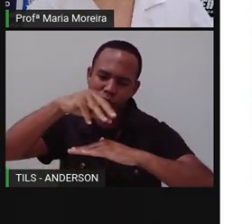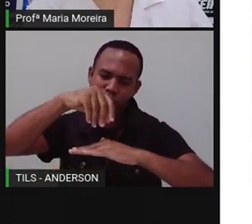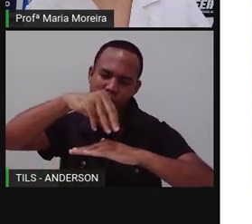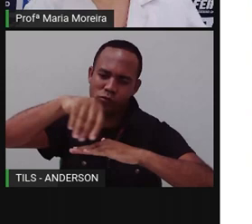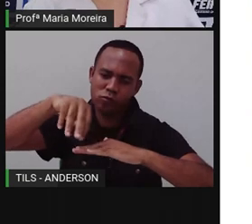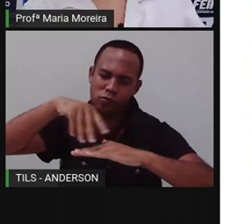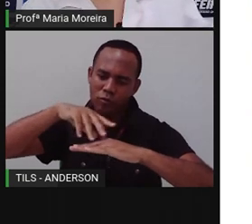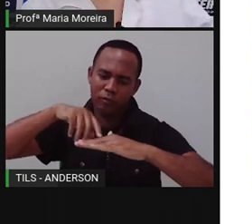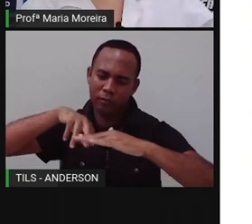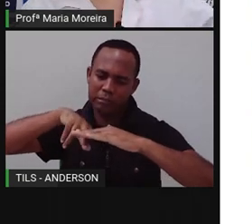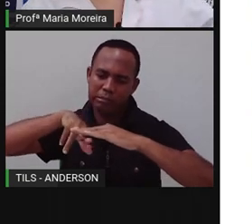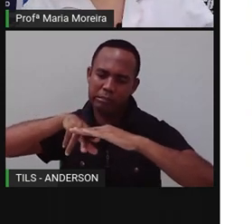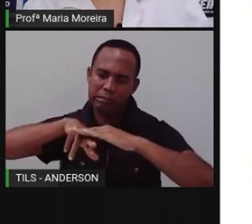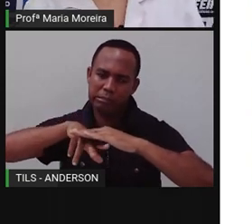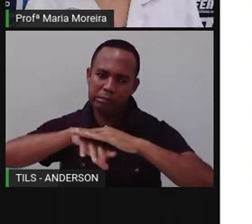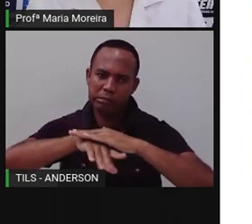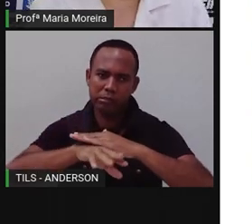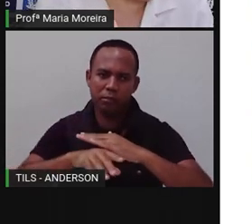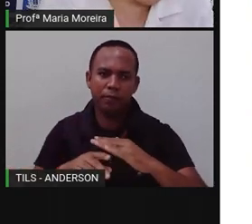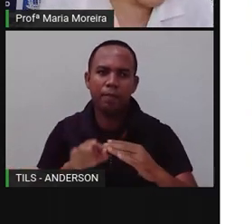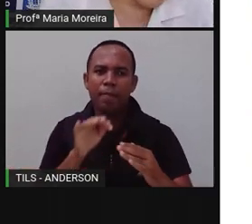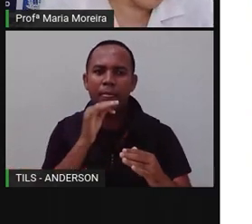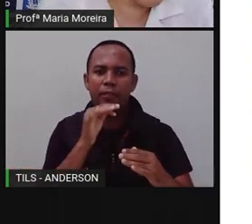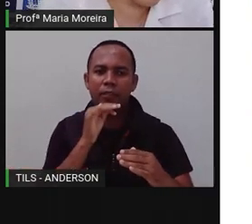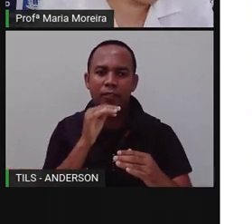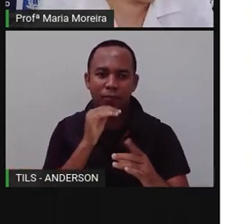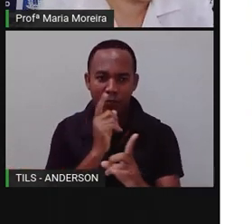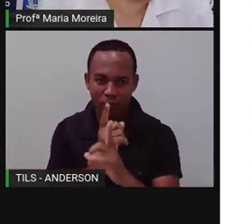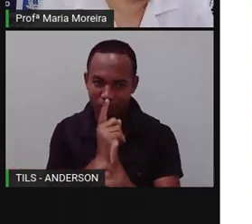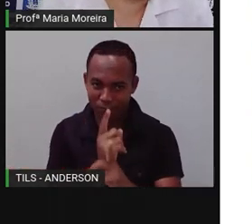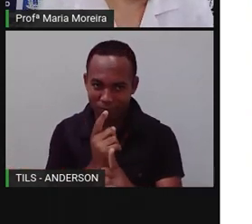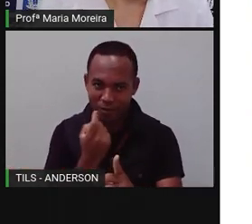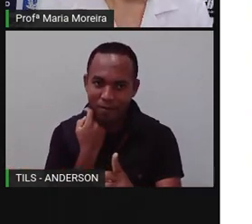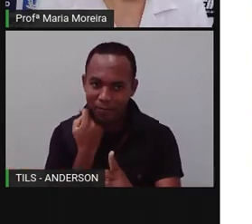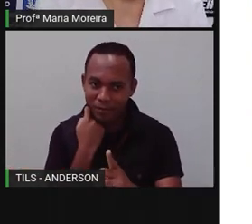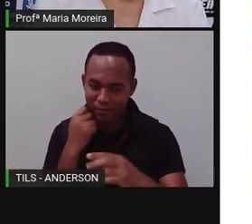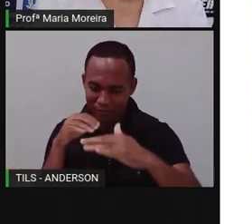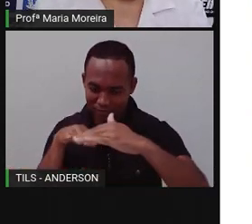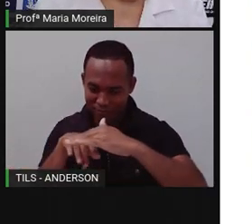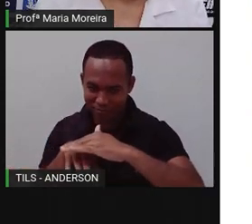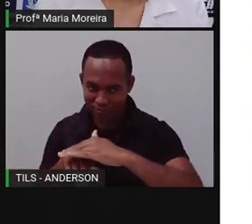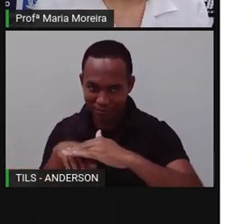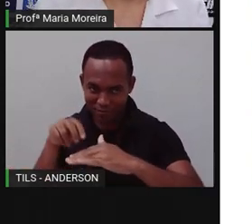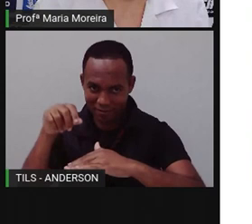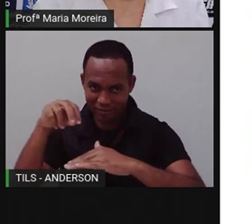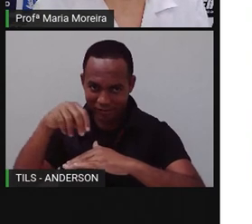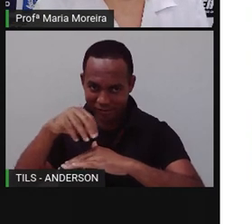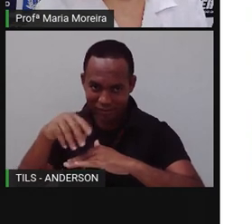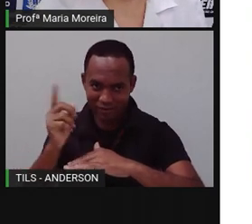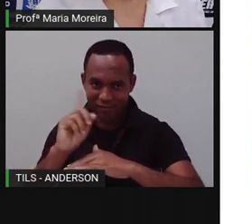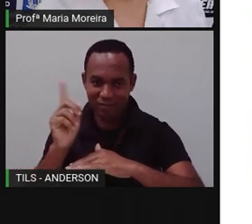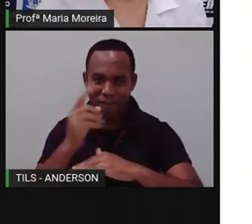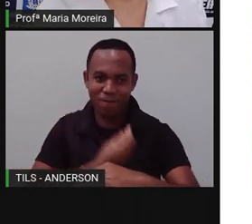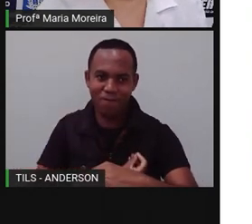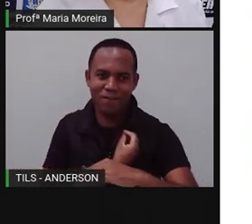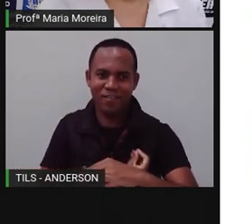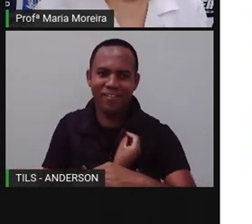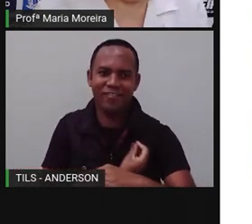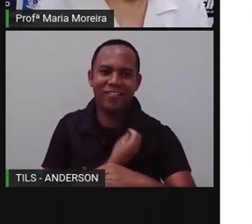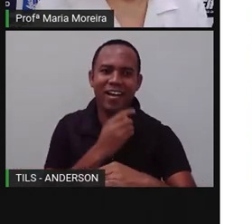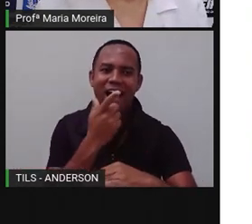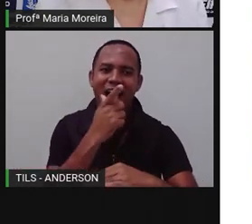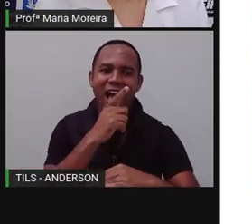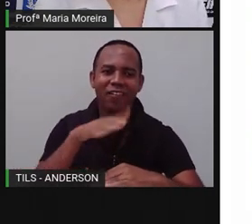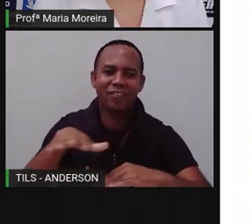é isso? Então, eu não vou esperar encontrar um peixe debaixo da terra, não sei que ele esteja morto. Mas vivo, eu vou encontrar ele aonde? Em um ambiente